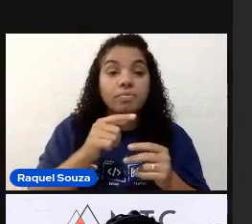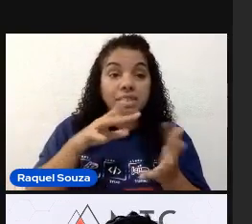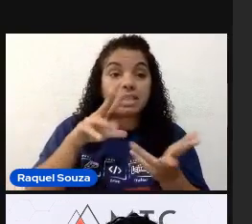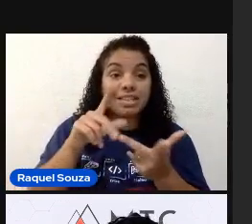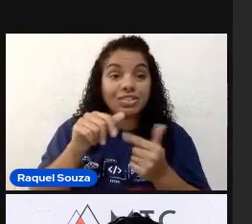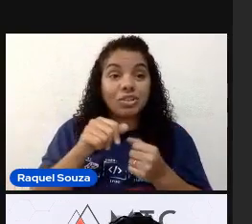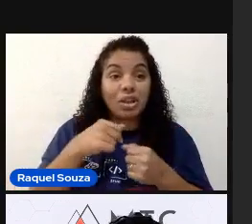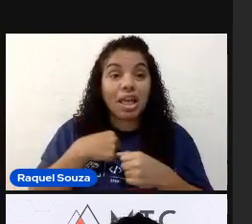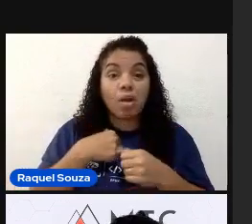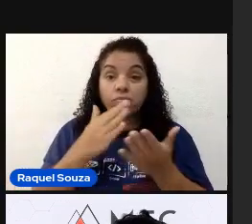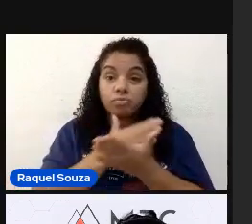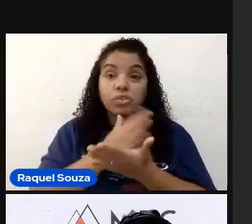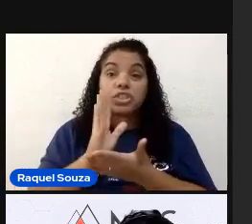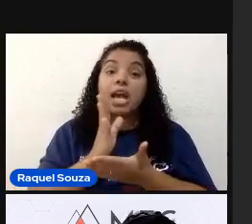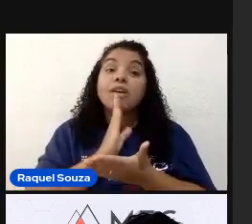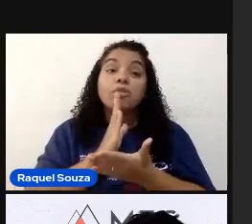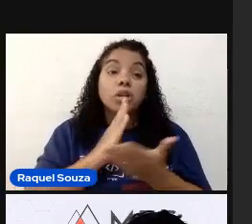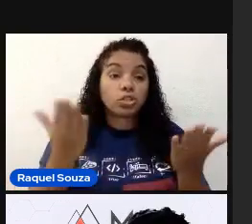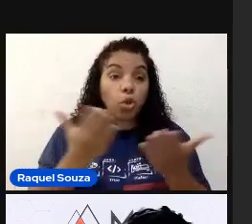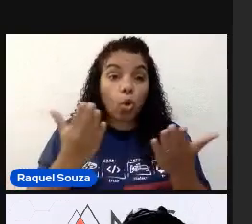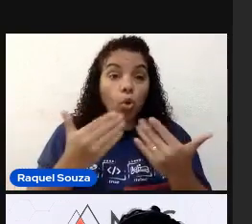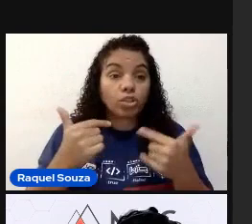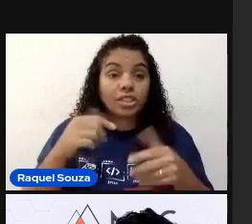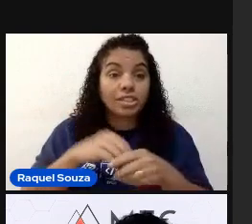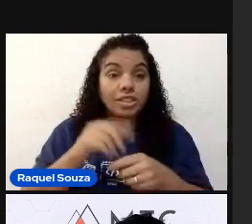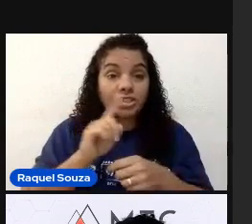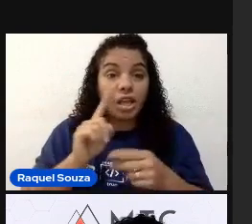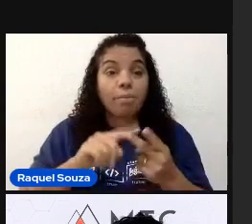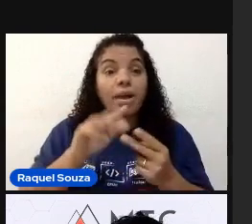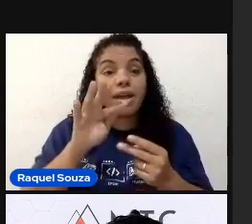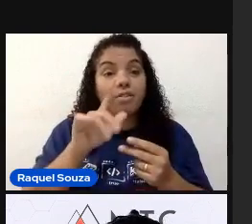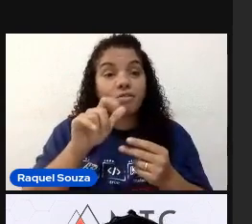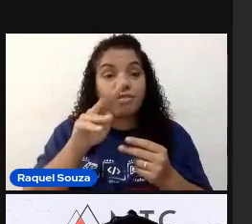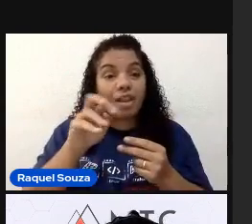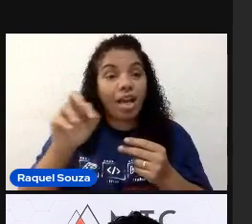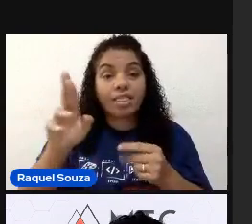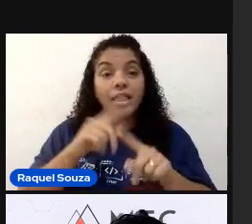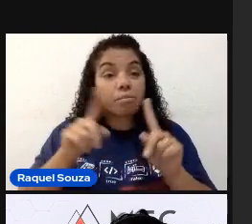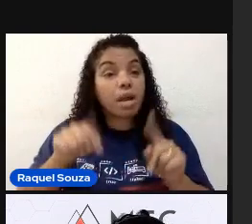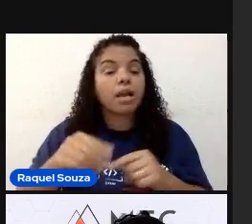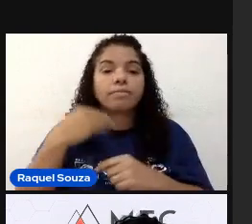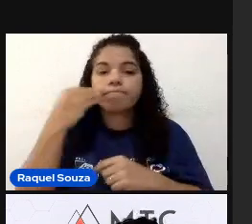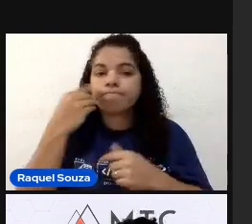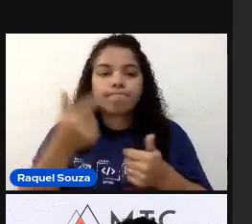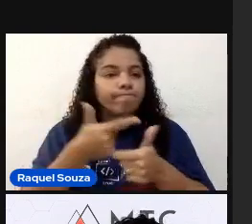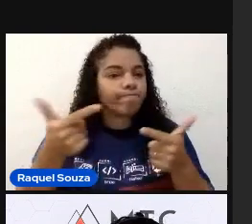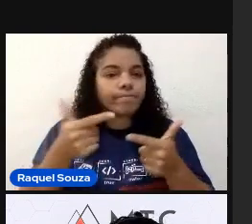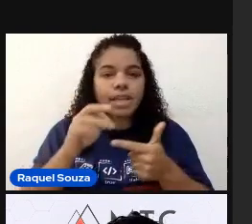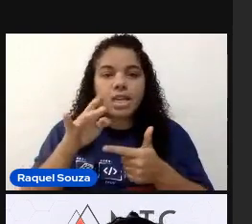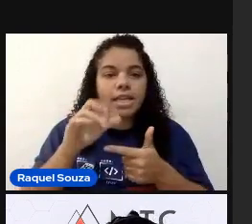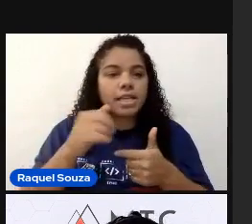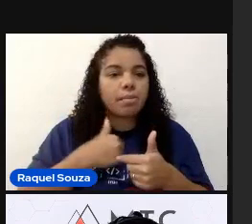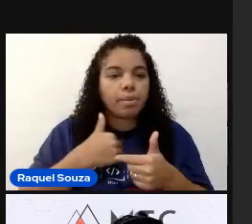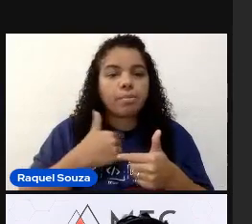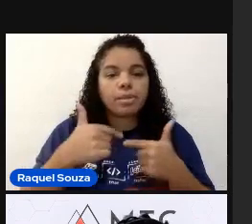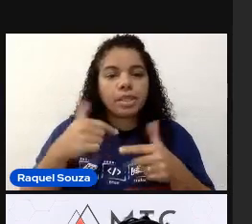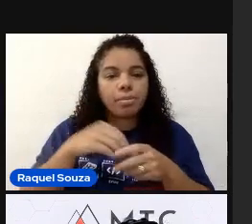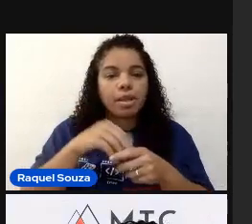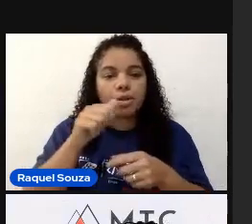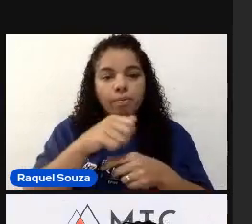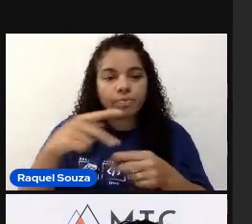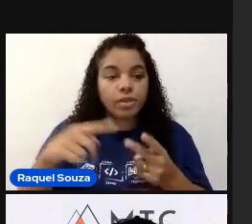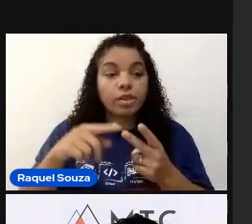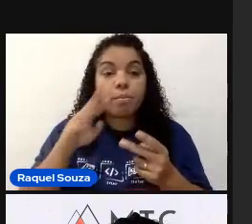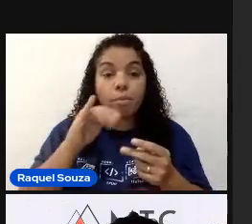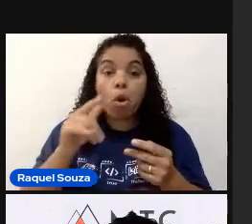ela. E hoje eu já não trabalho mais com o Flutter. Mas ainda assim foi uma experiência enriquecedora. Eu acho que trabalhar com aplicativos móveis